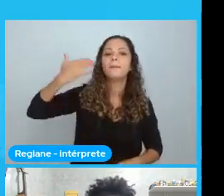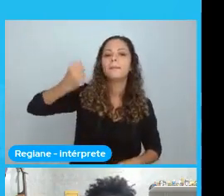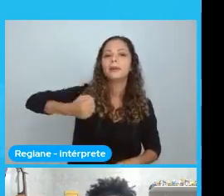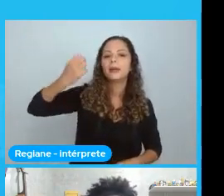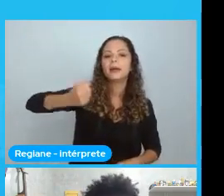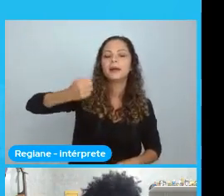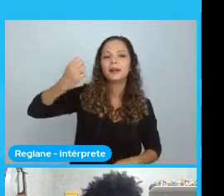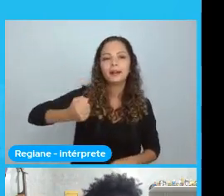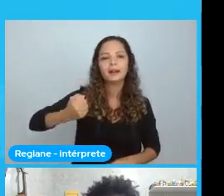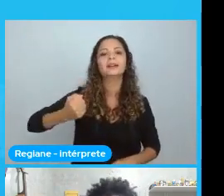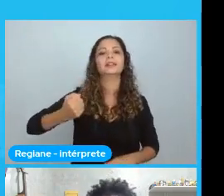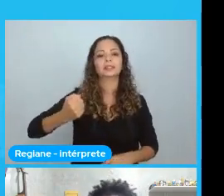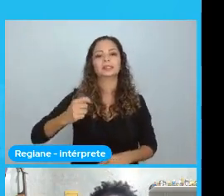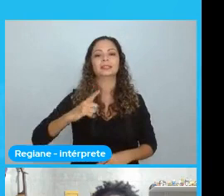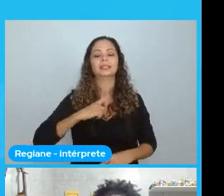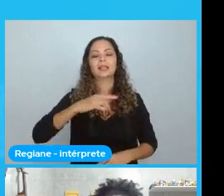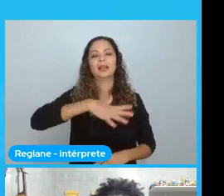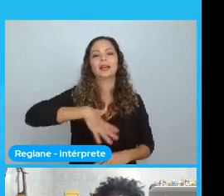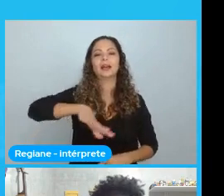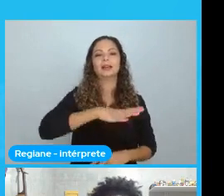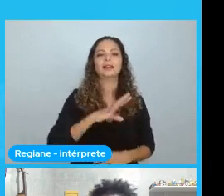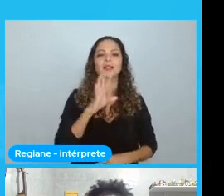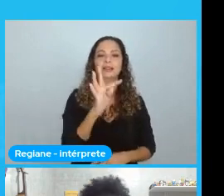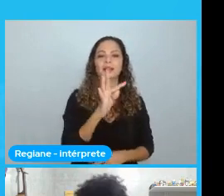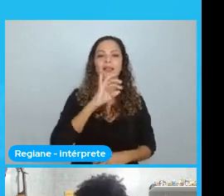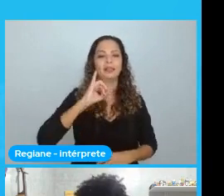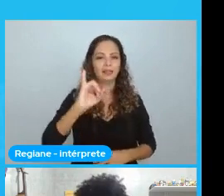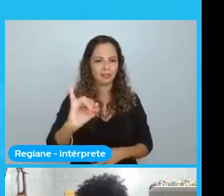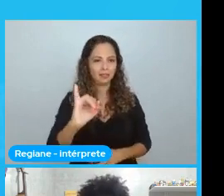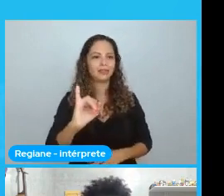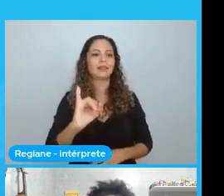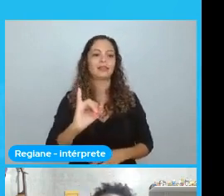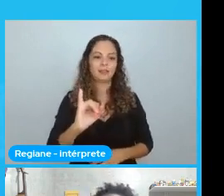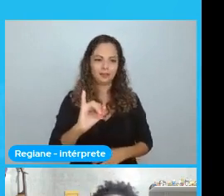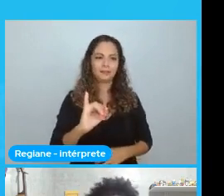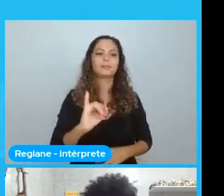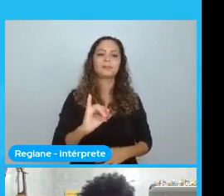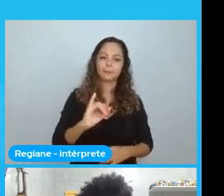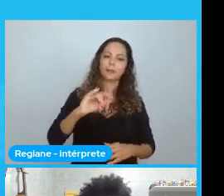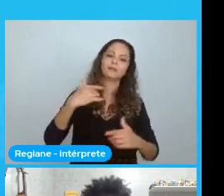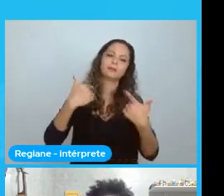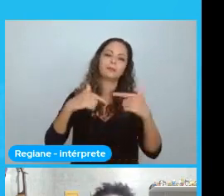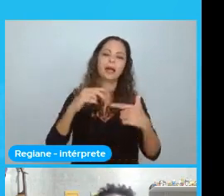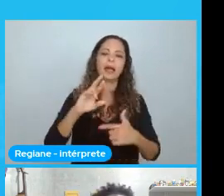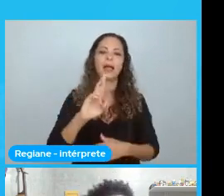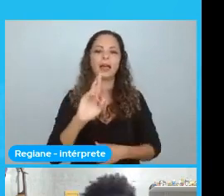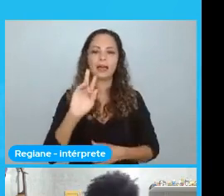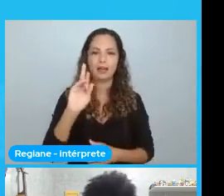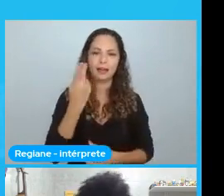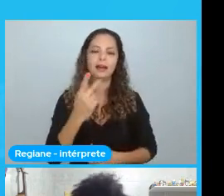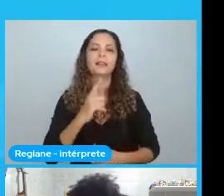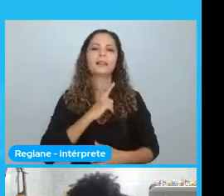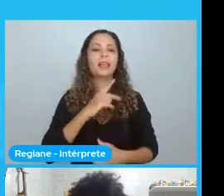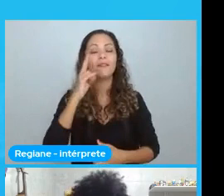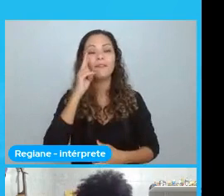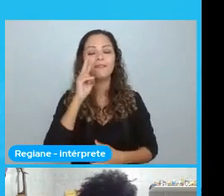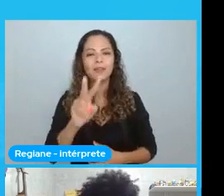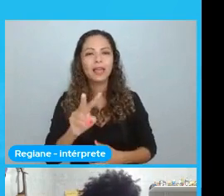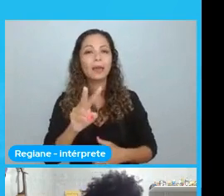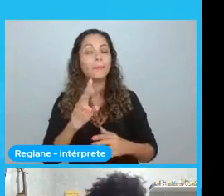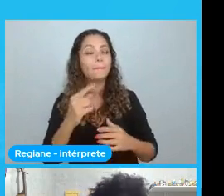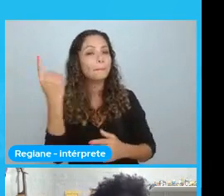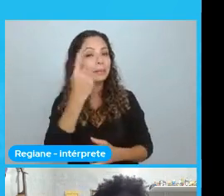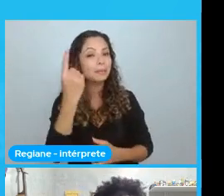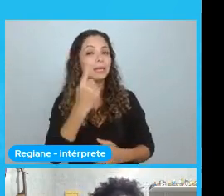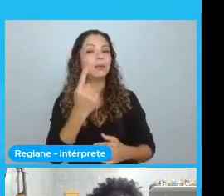Cara, gente branca da TI. Que está na Python Brasil. Do ano passado, 2020. Então, assistam essa. Assistam primeiro a do RH. De